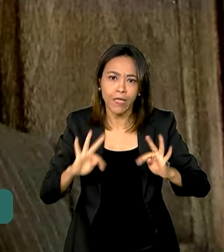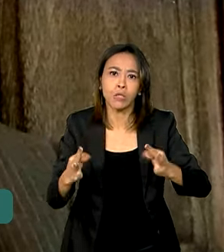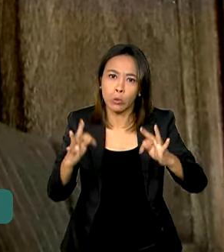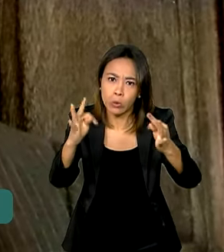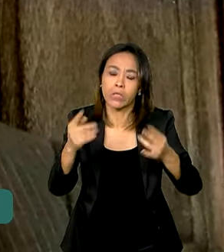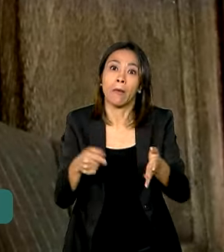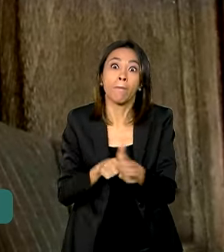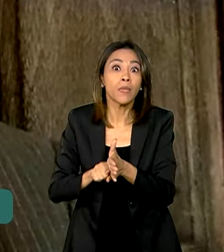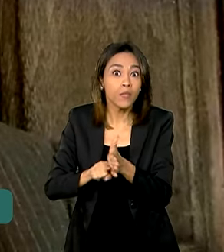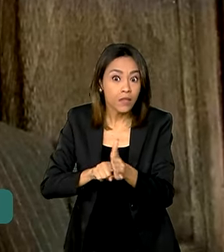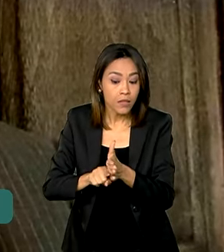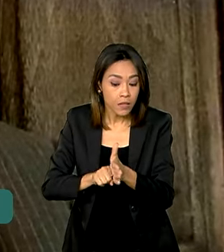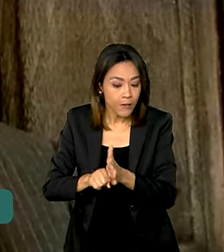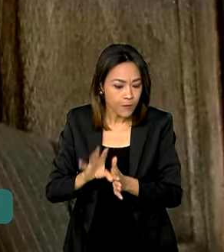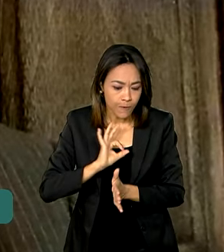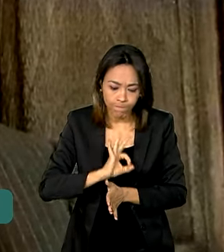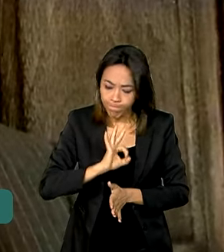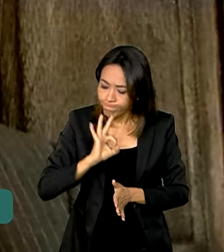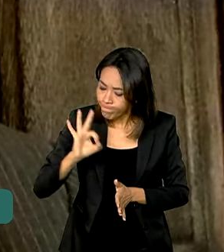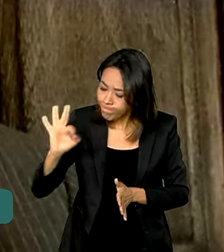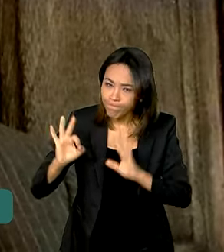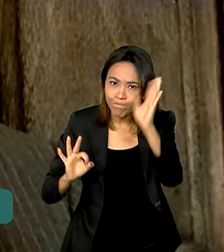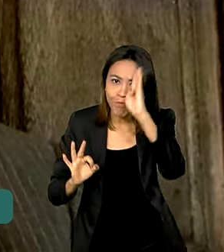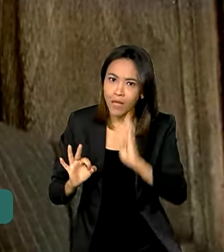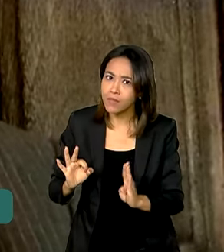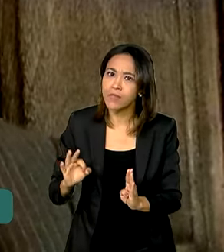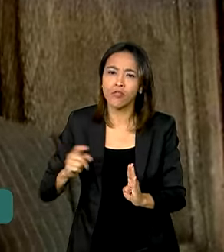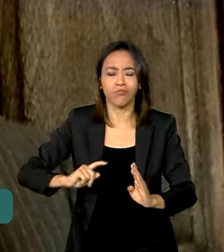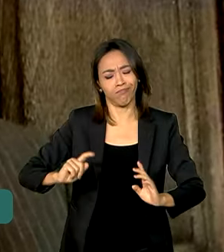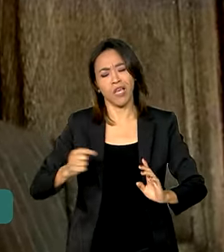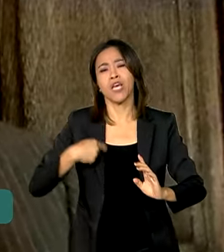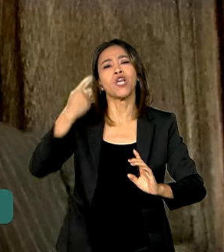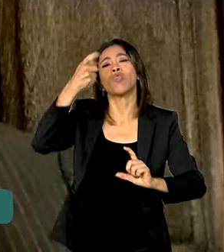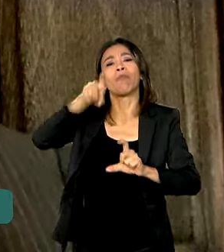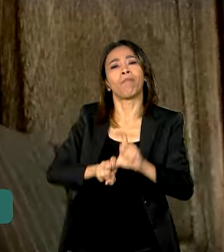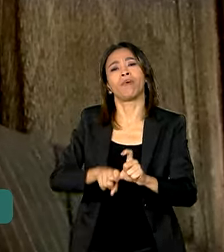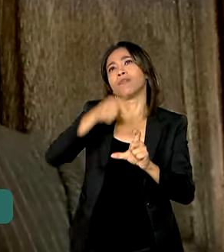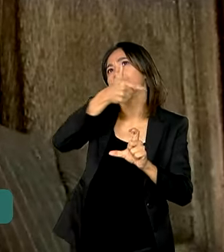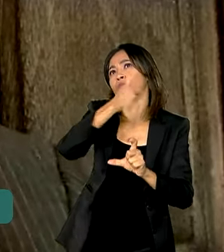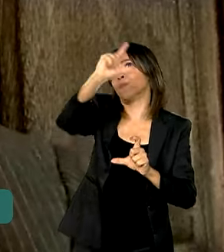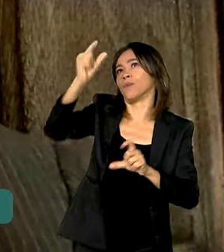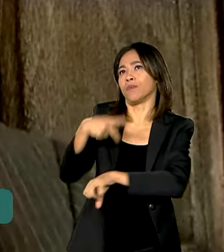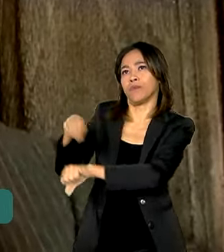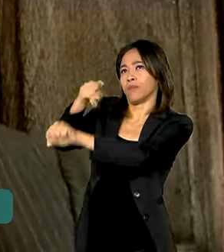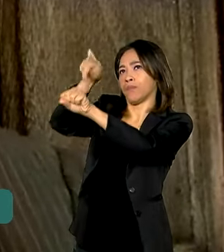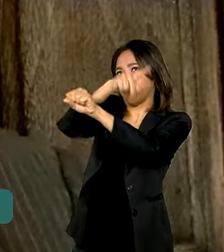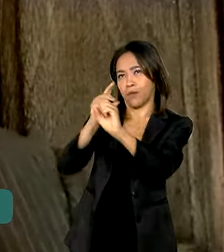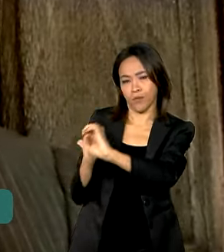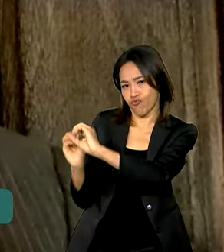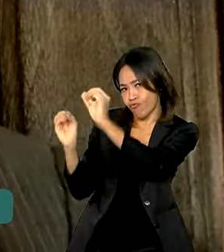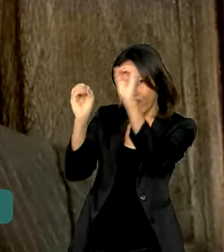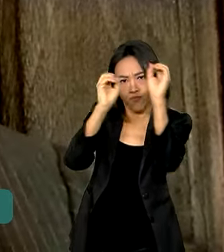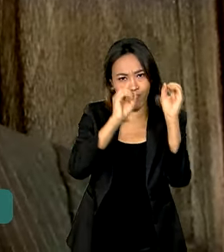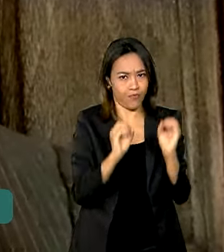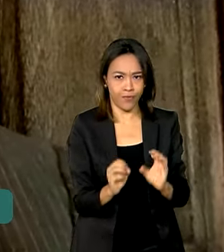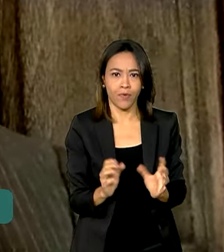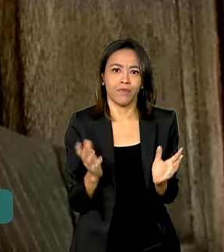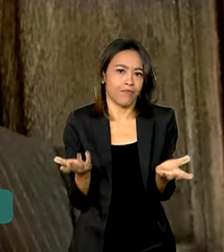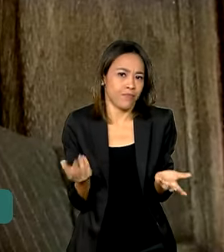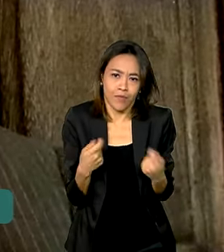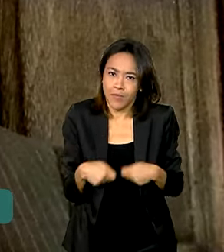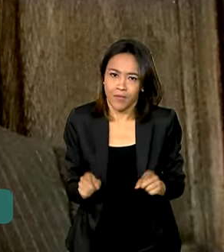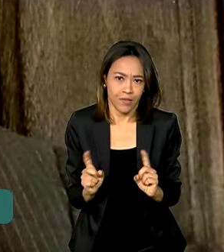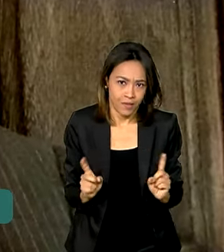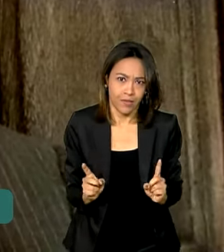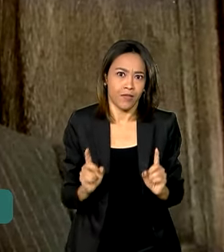pesquisa também é feita. O Brasil é praticamente autossuficiente em vários insumos para esse